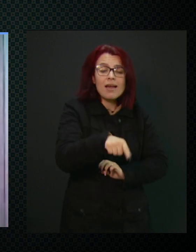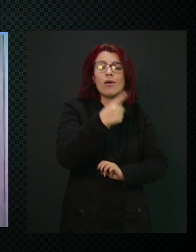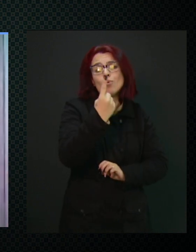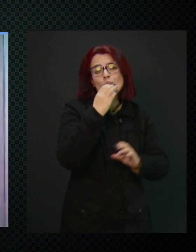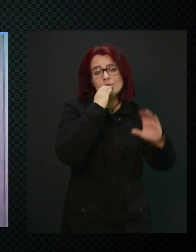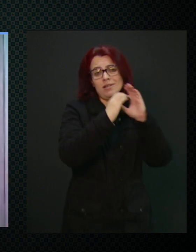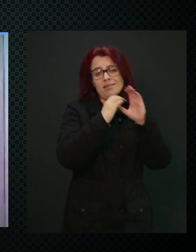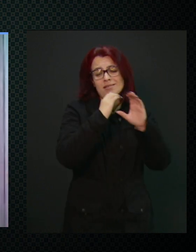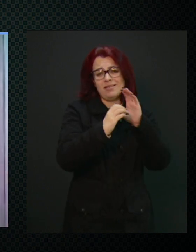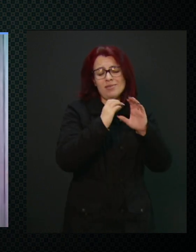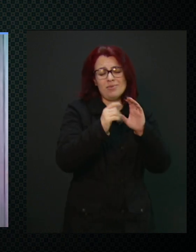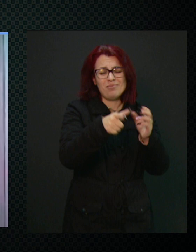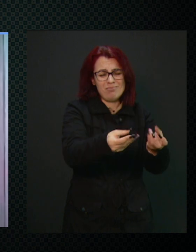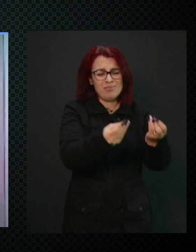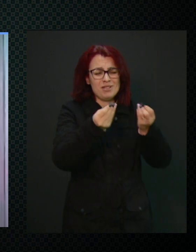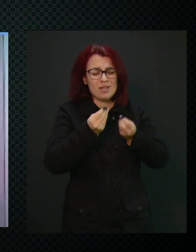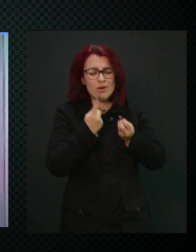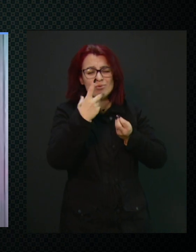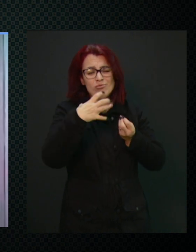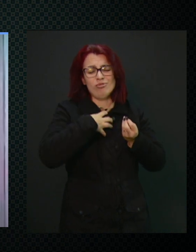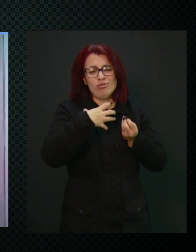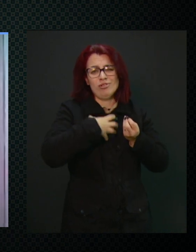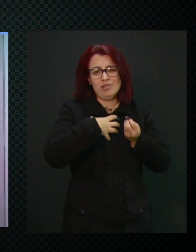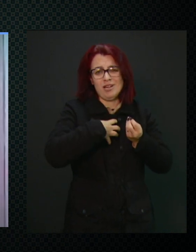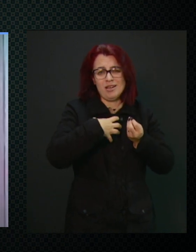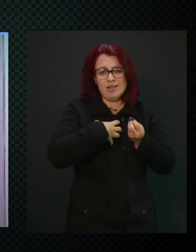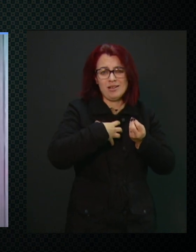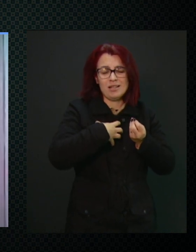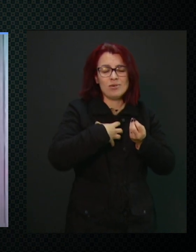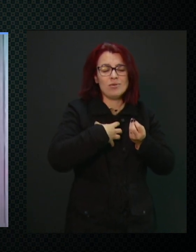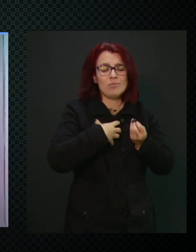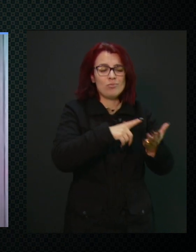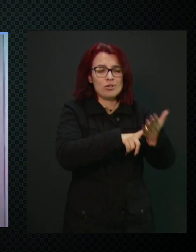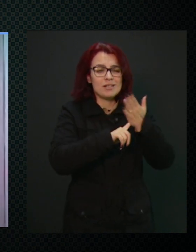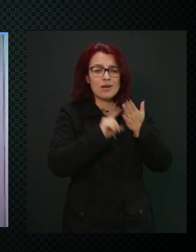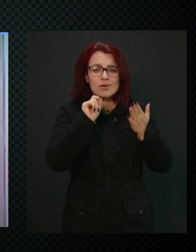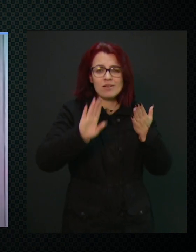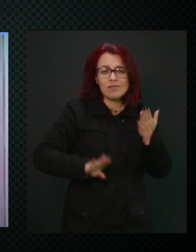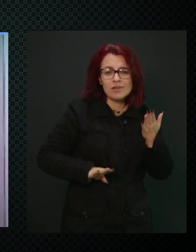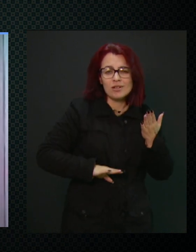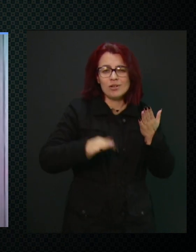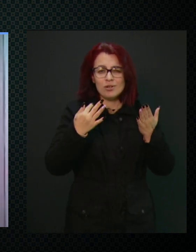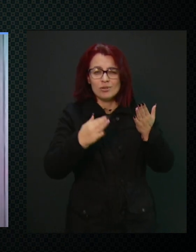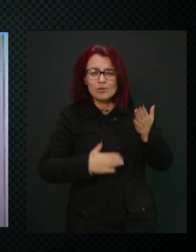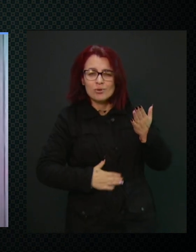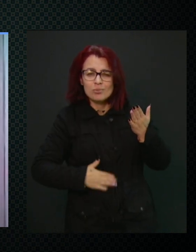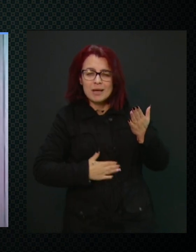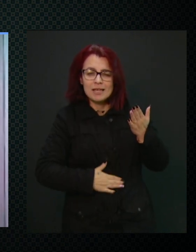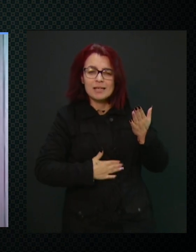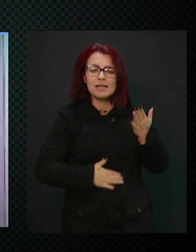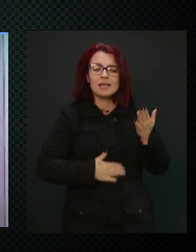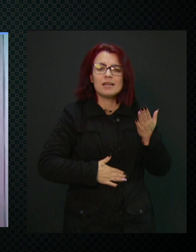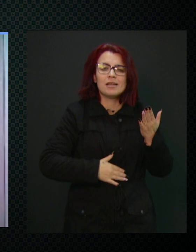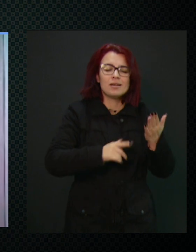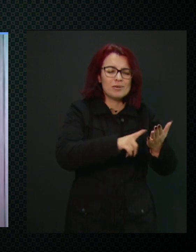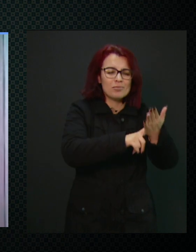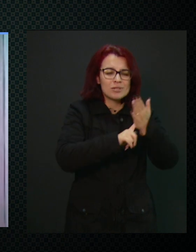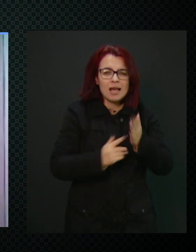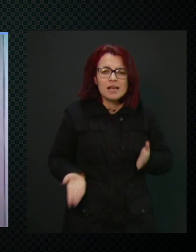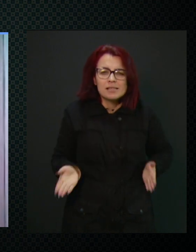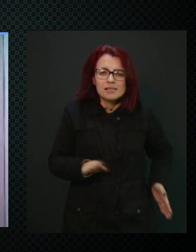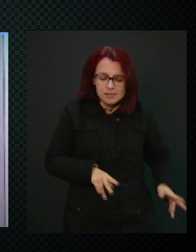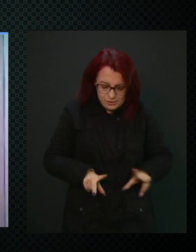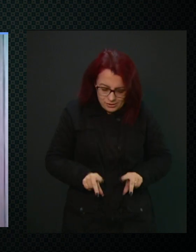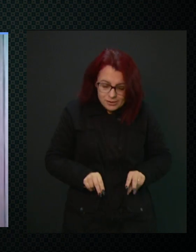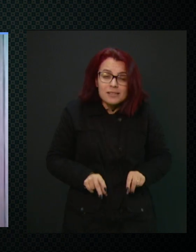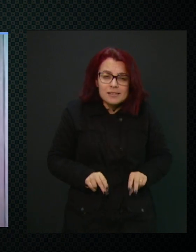criança querendo sinalizar a fome, a dorzinha de barriga, a uma fraldinha suja,